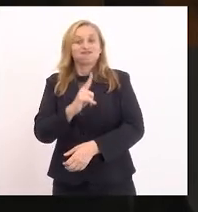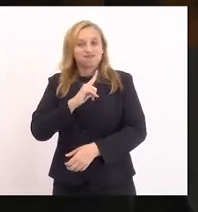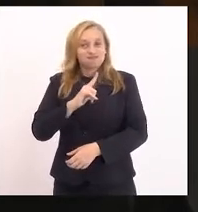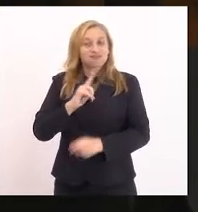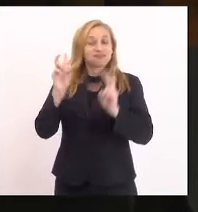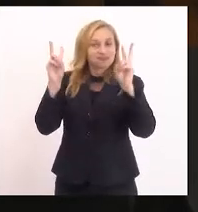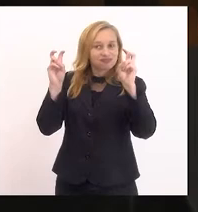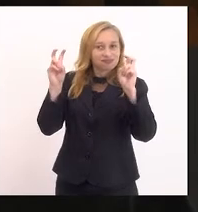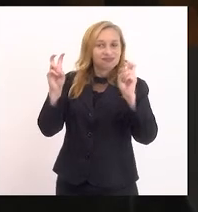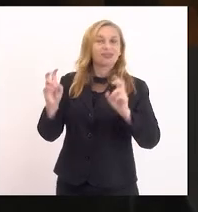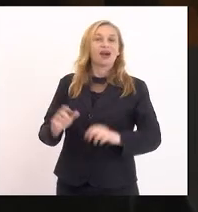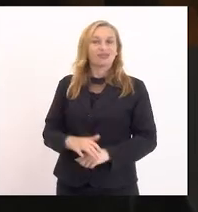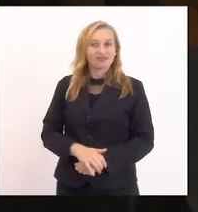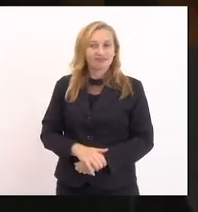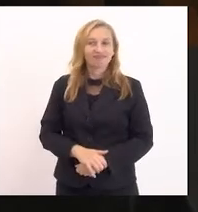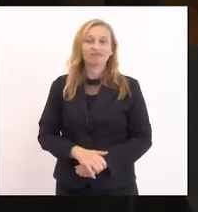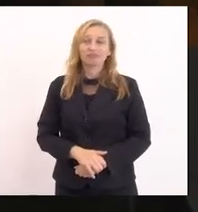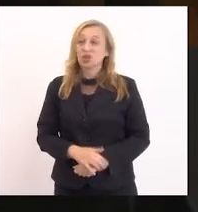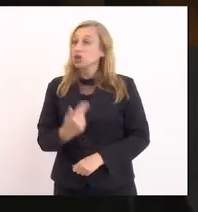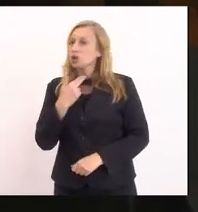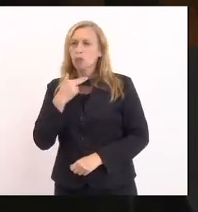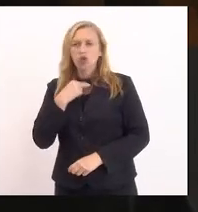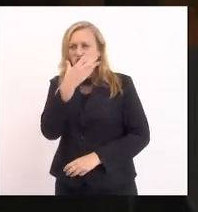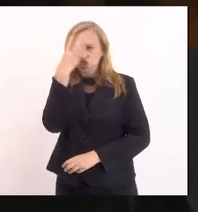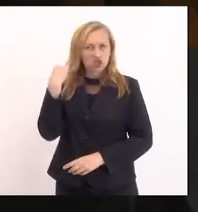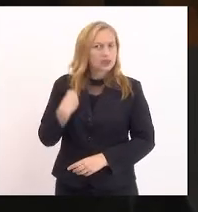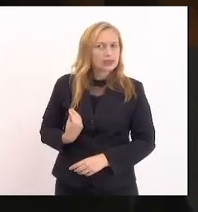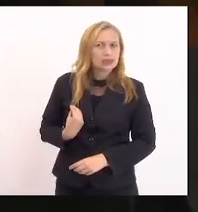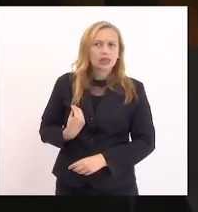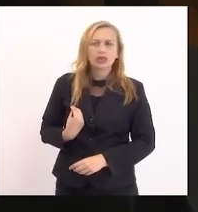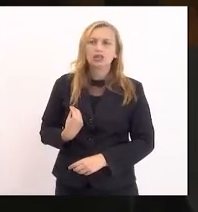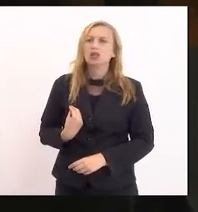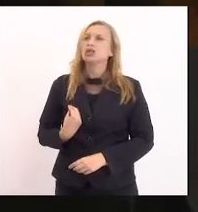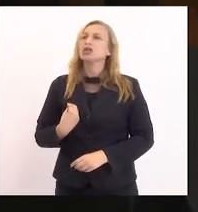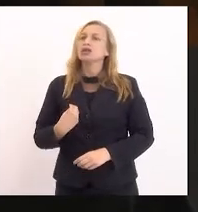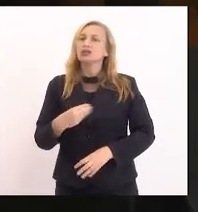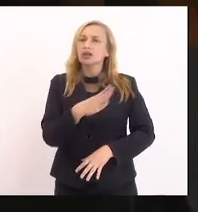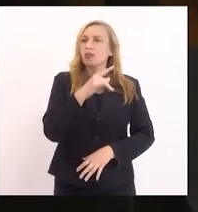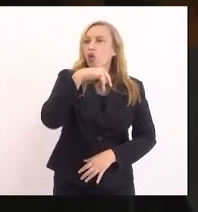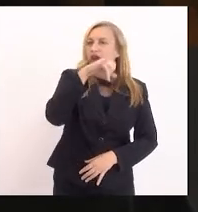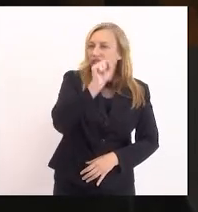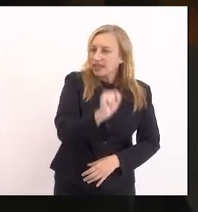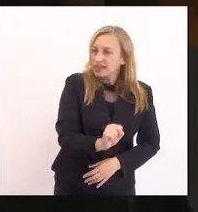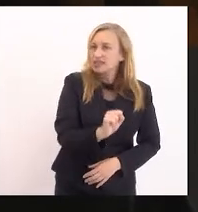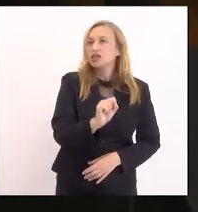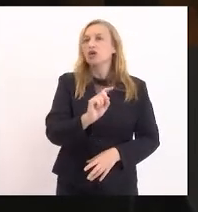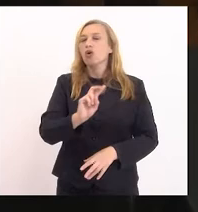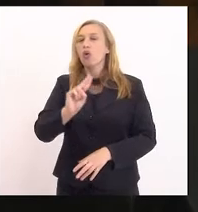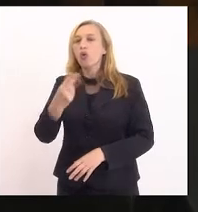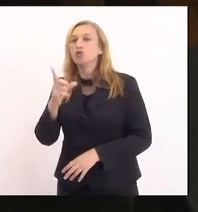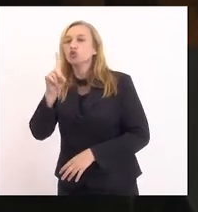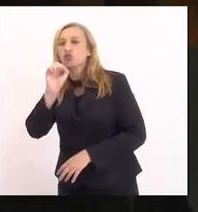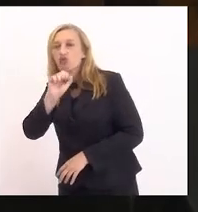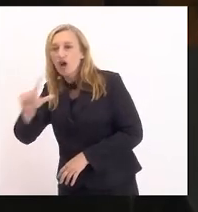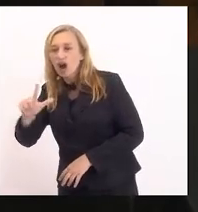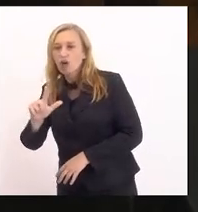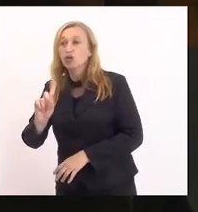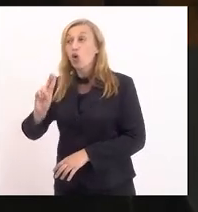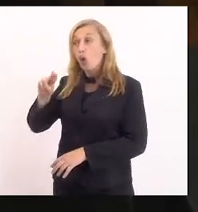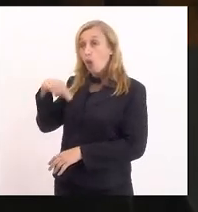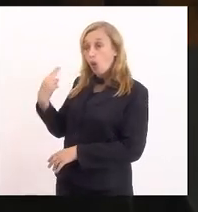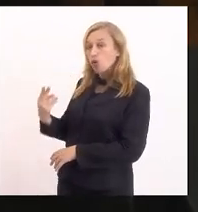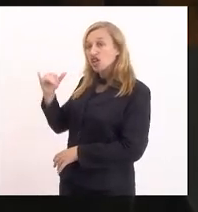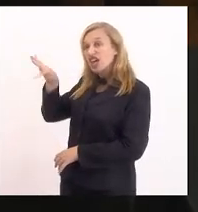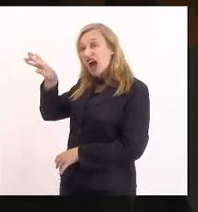a marca do racismo nesses casos que não pode ser apagada, seja no caso Moise, seja no caso Durval, seja no